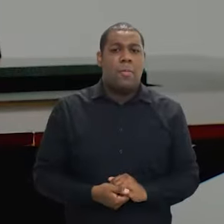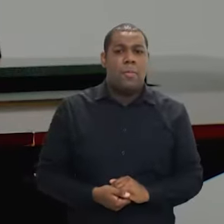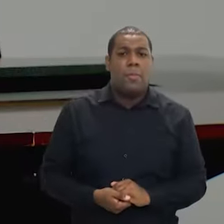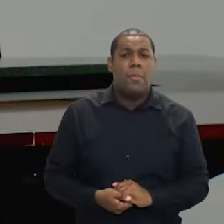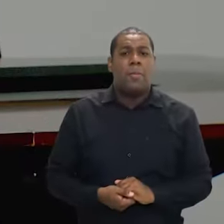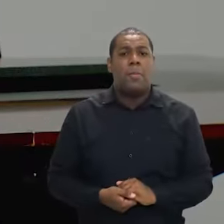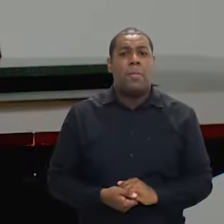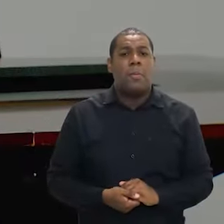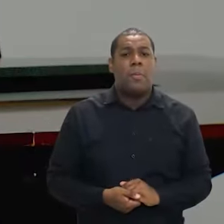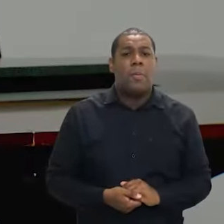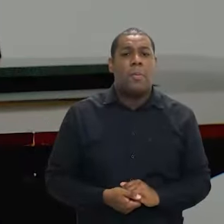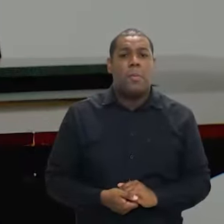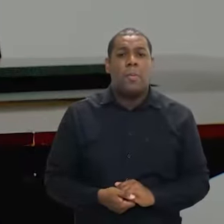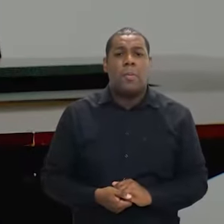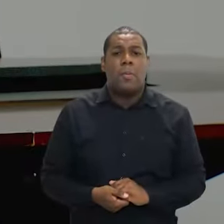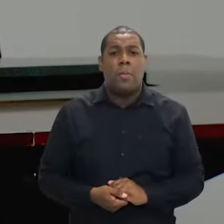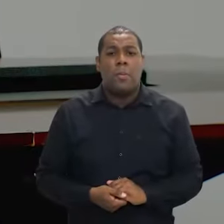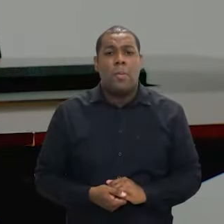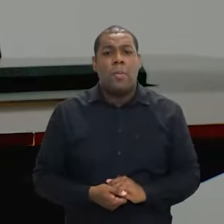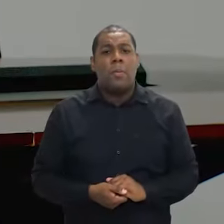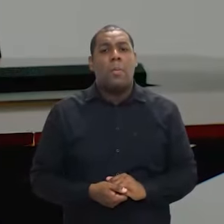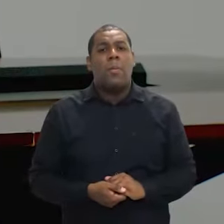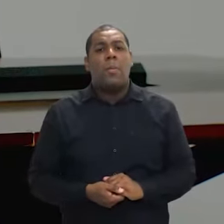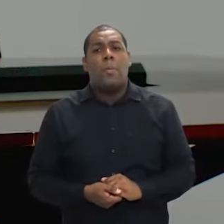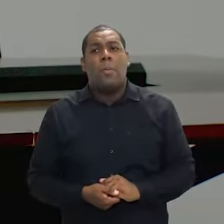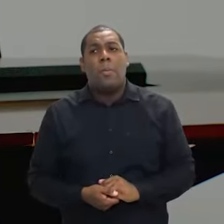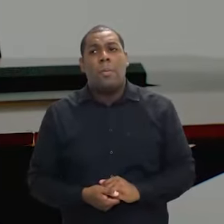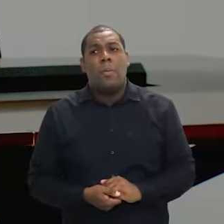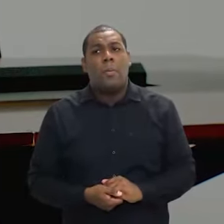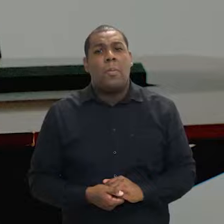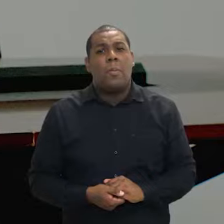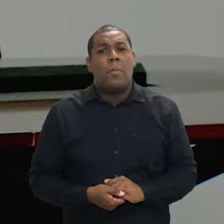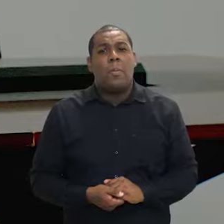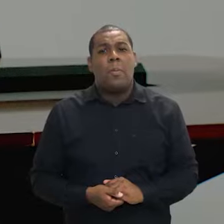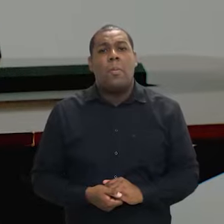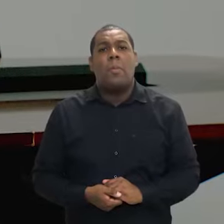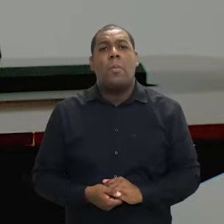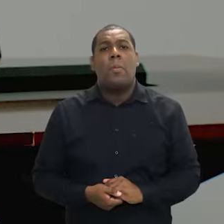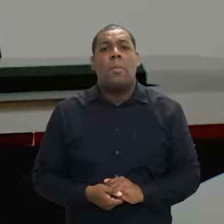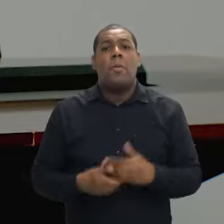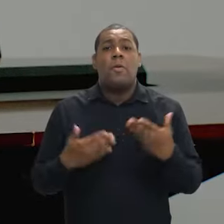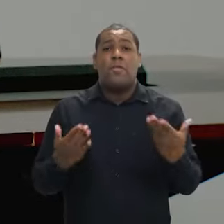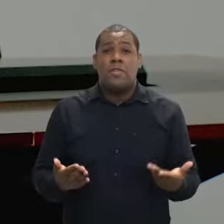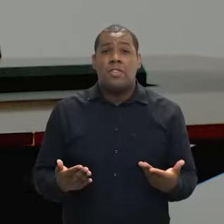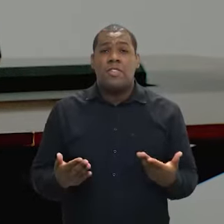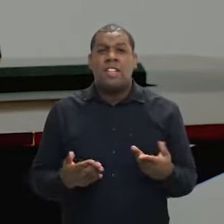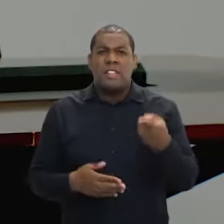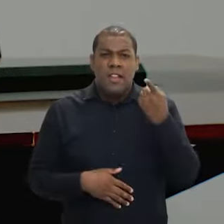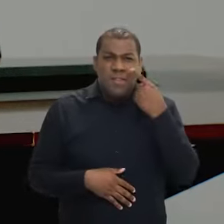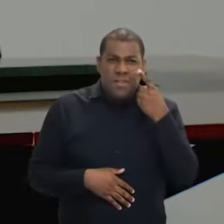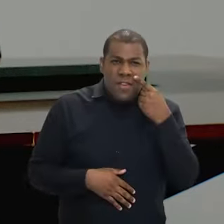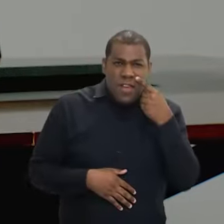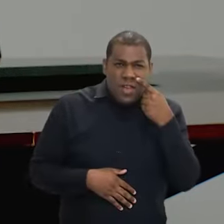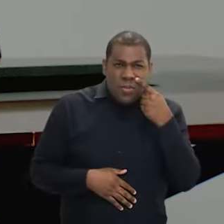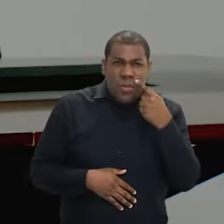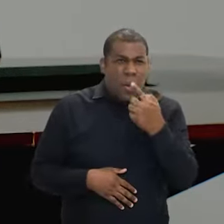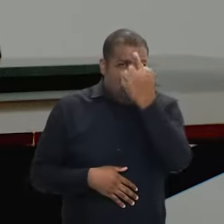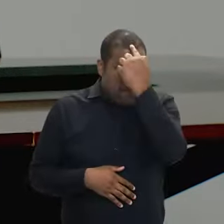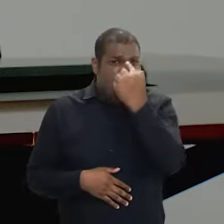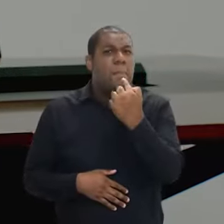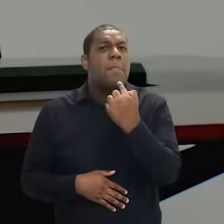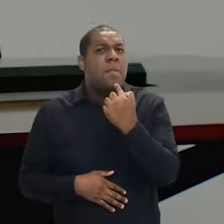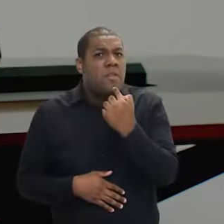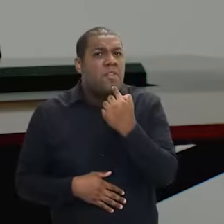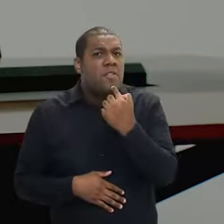E é importante que essa alteração tenha sido importante para a gente rever o perfil das equipes de